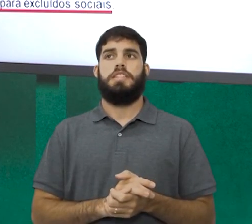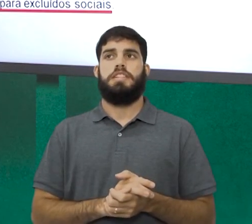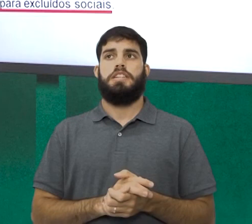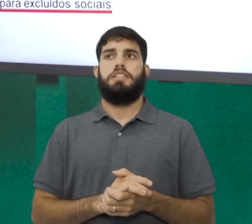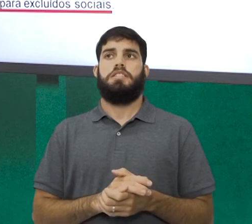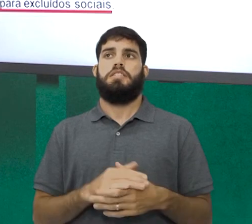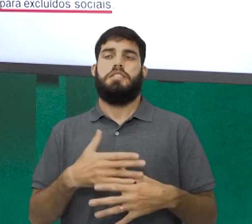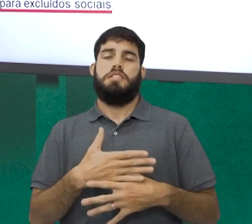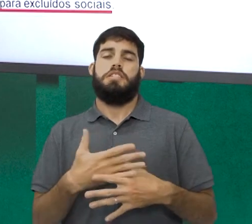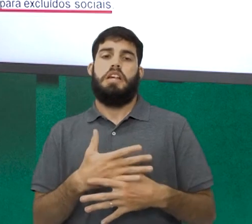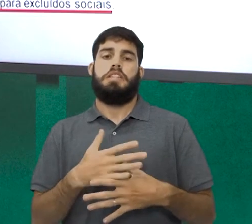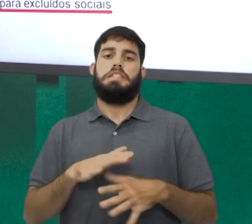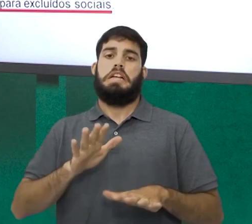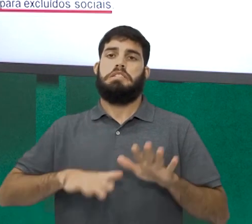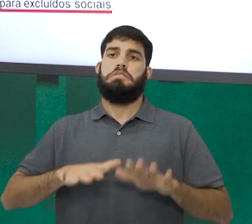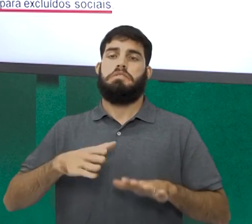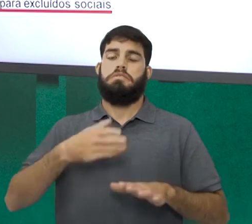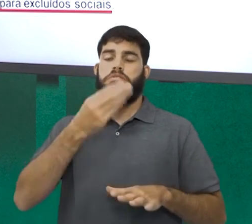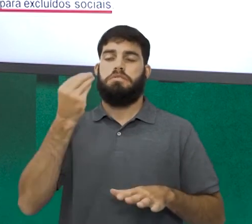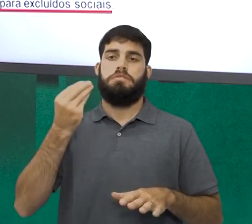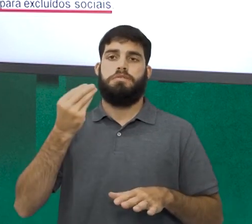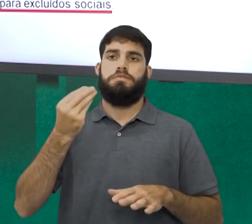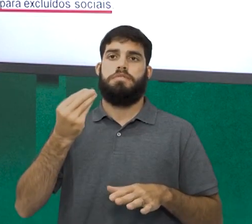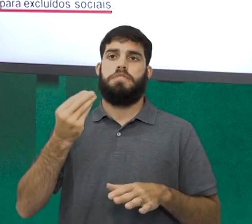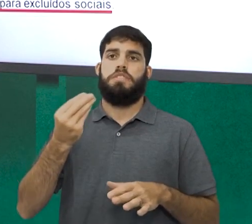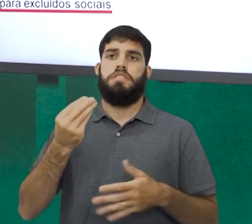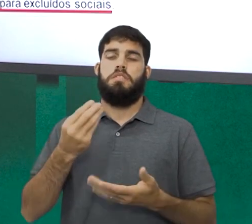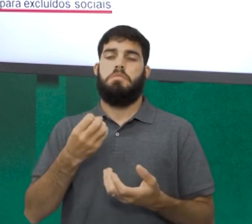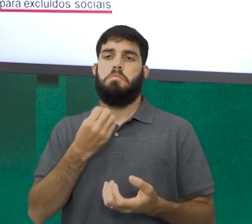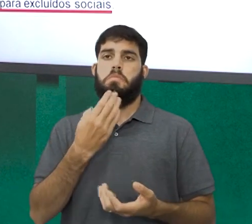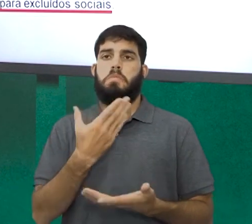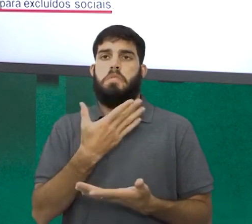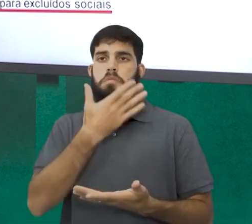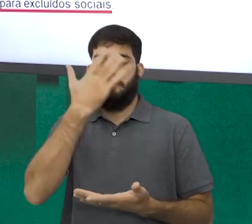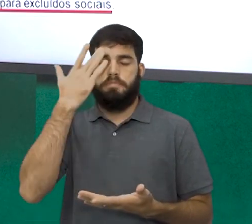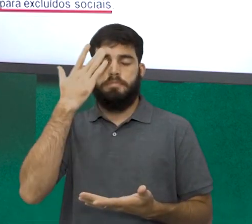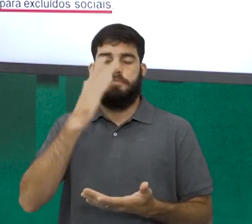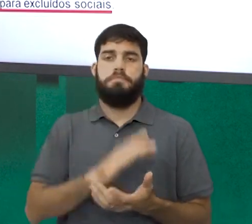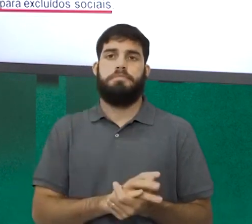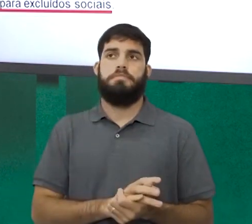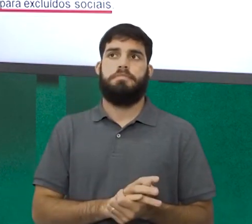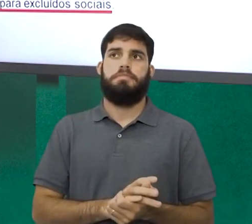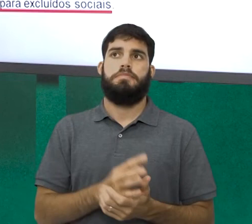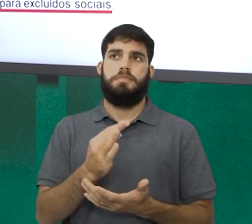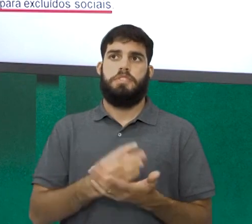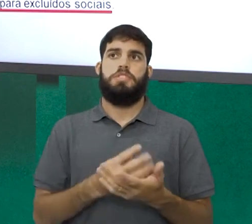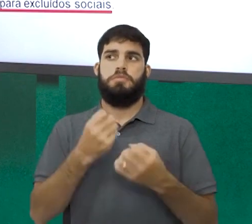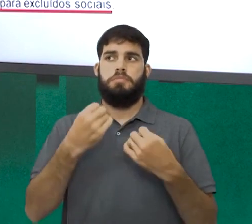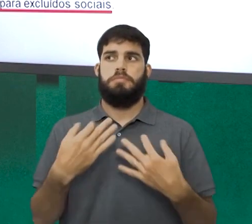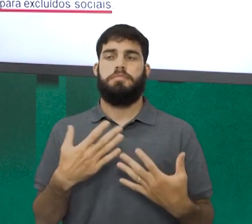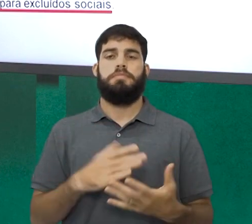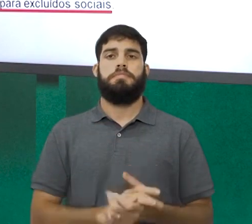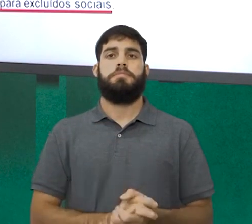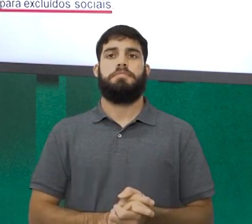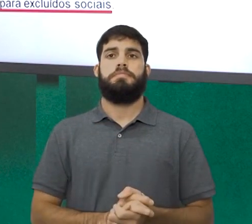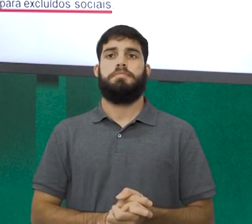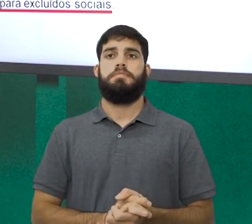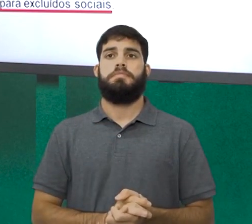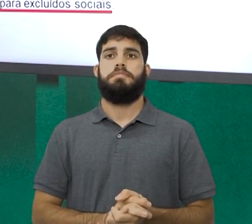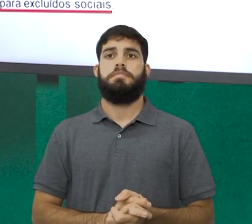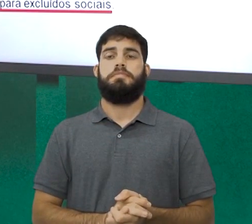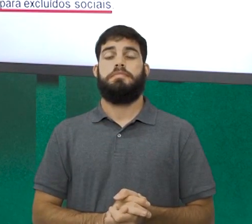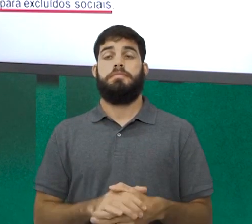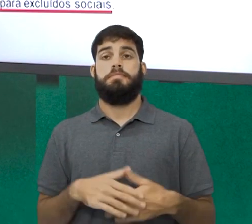afaga, mas violenta boa parte dos excluídos. É isso que o texto, de certa maneira, nos propõe.